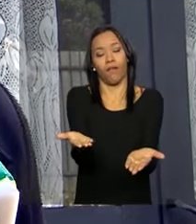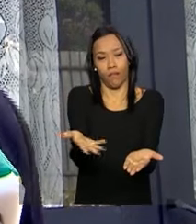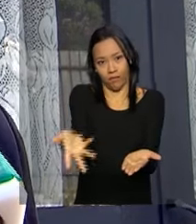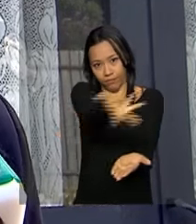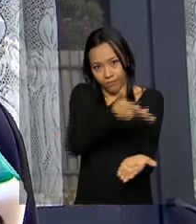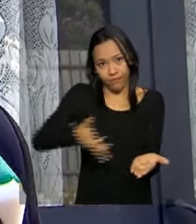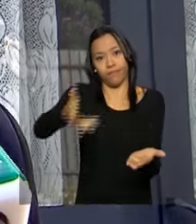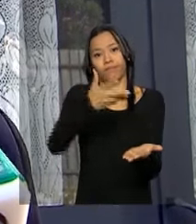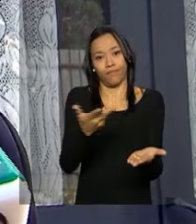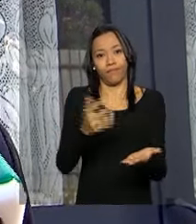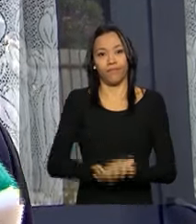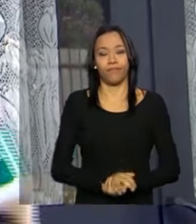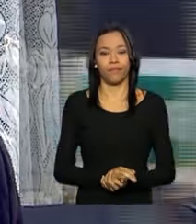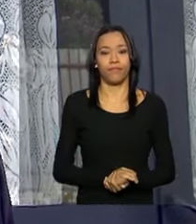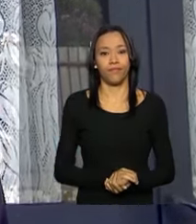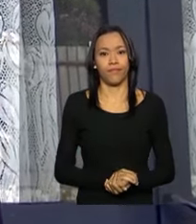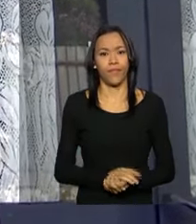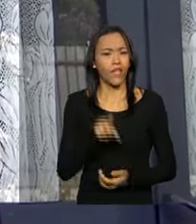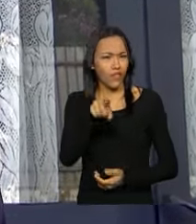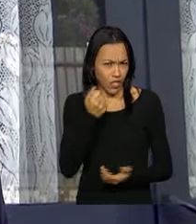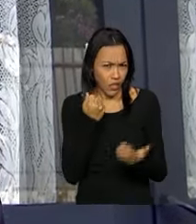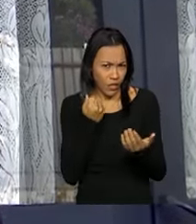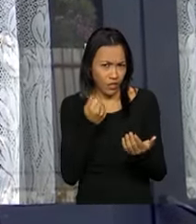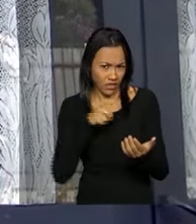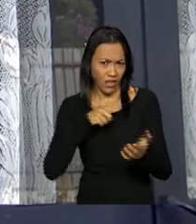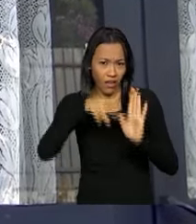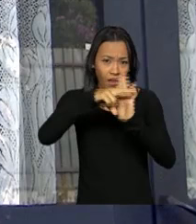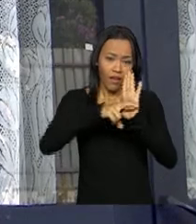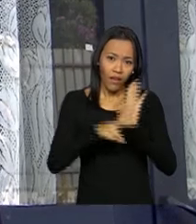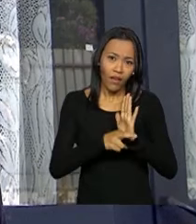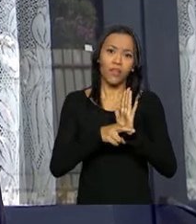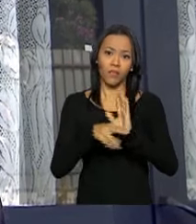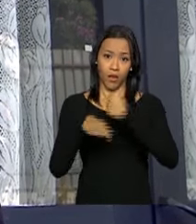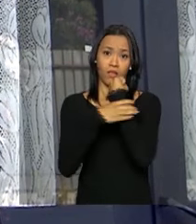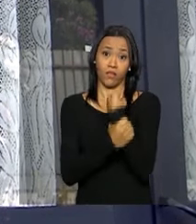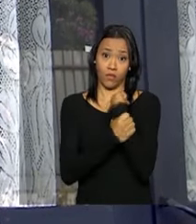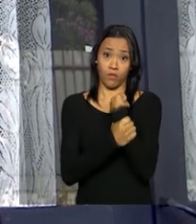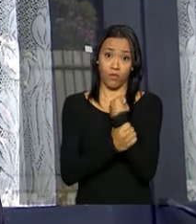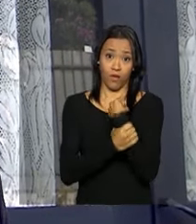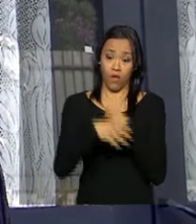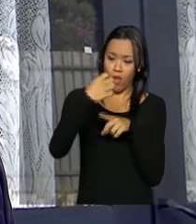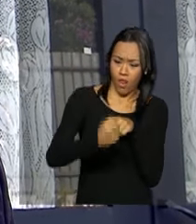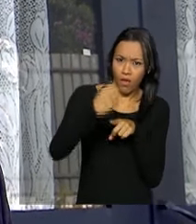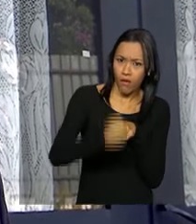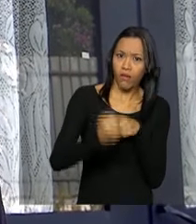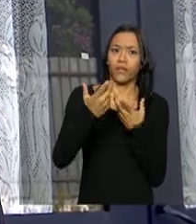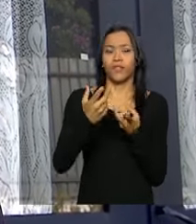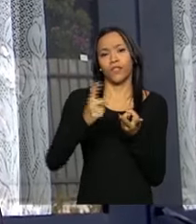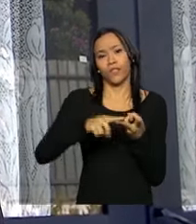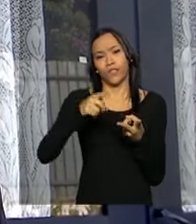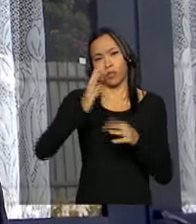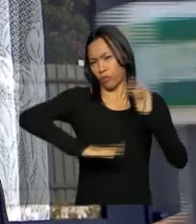gente para que as pessoas não ajudem. E vocês cumprem todo um protocolo para garantir a segurança desse leite, todas as